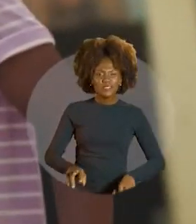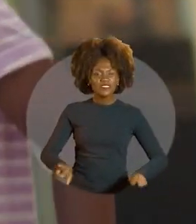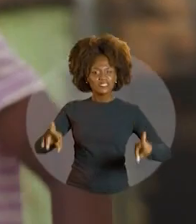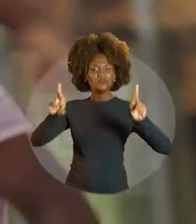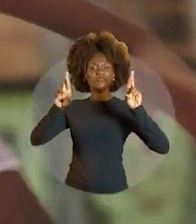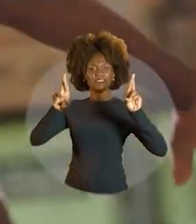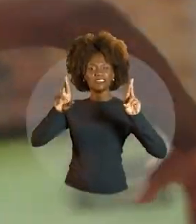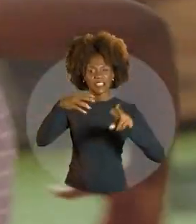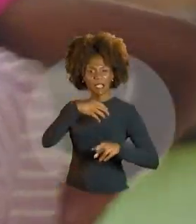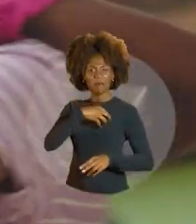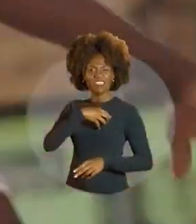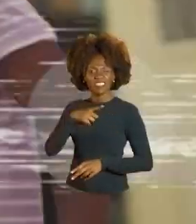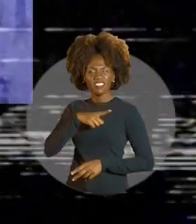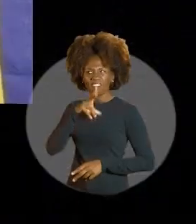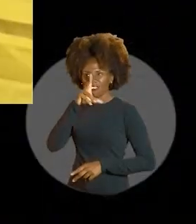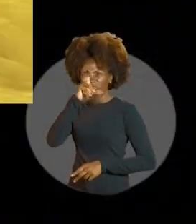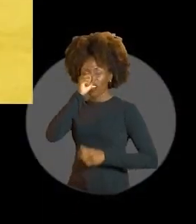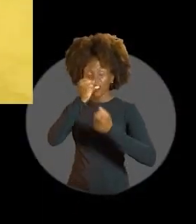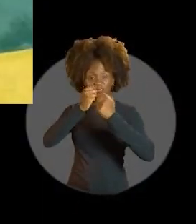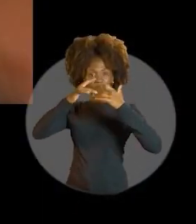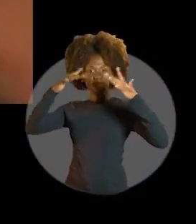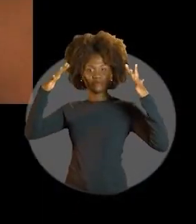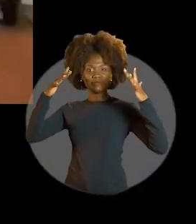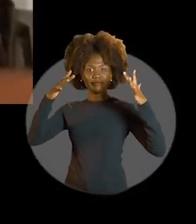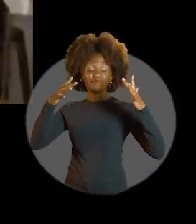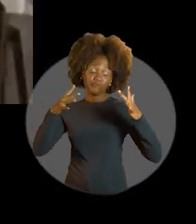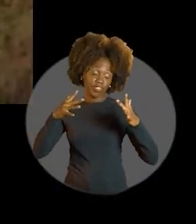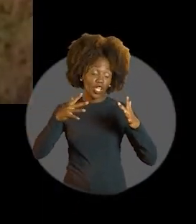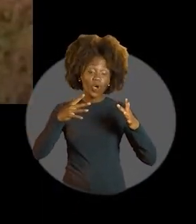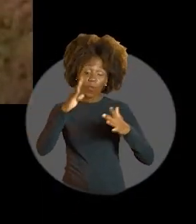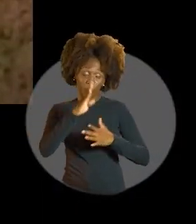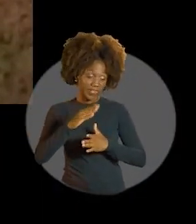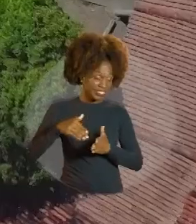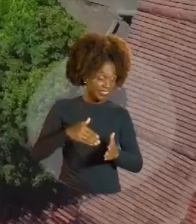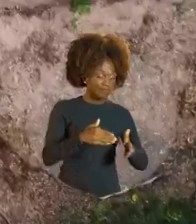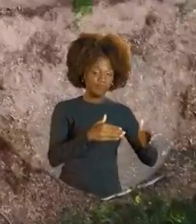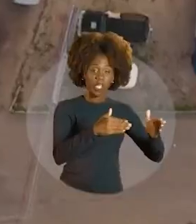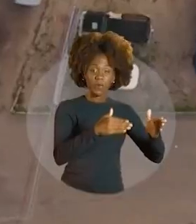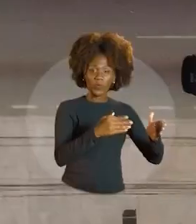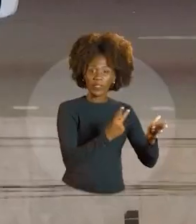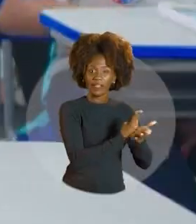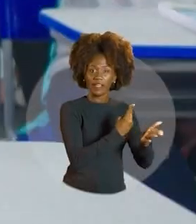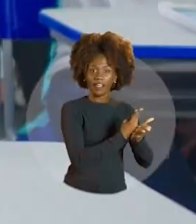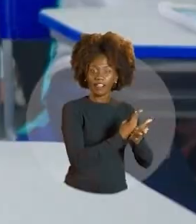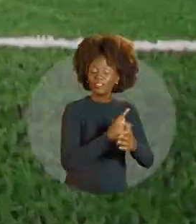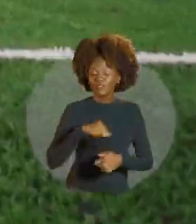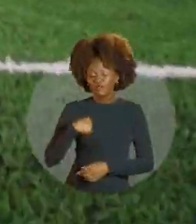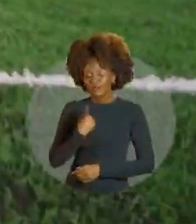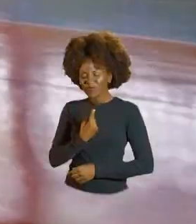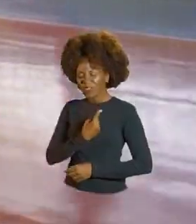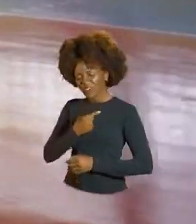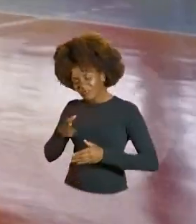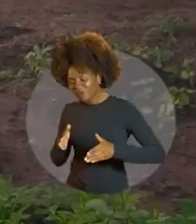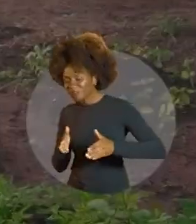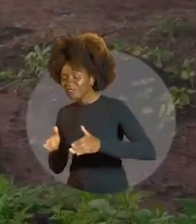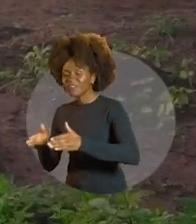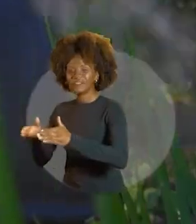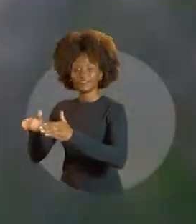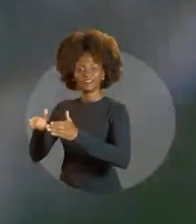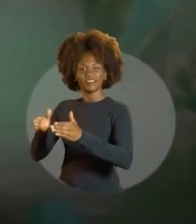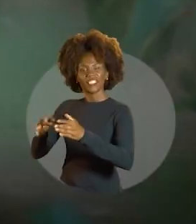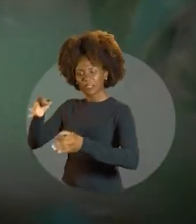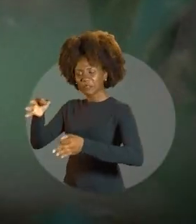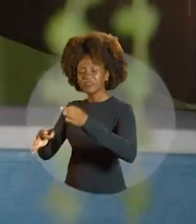forte e acesa. Enquanto o país perdia o rumo, a gente seguiu no caminho da justiça